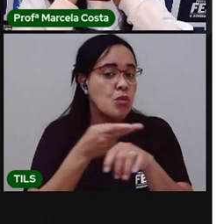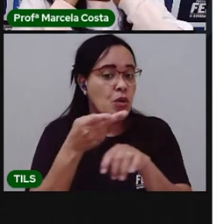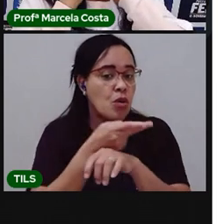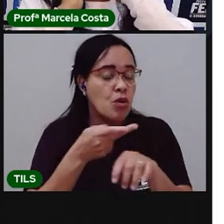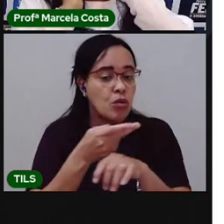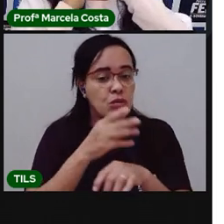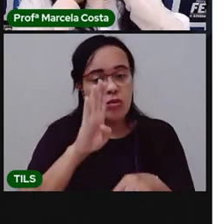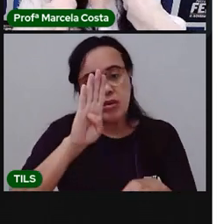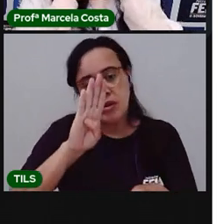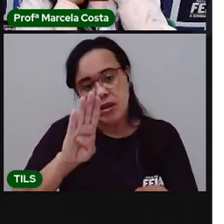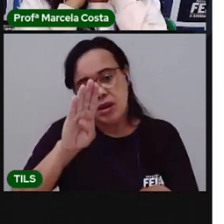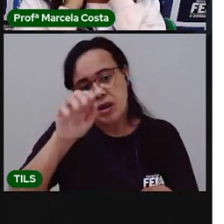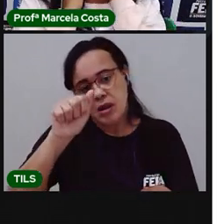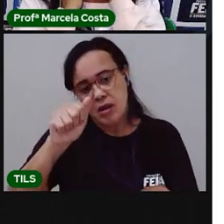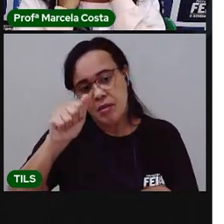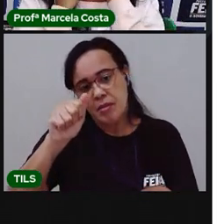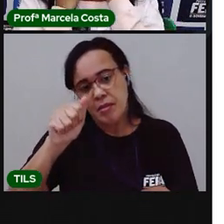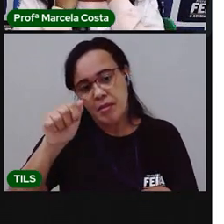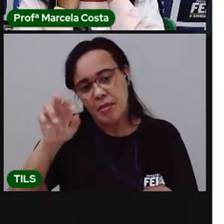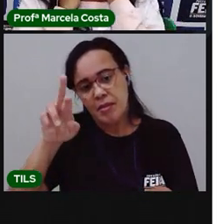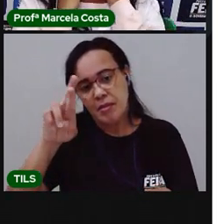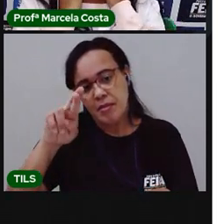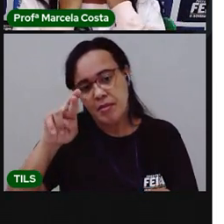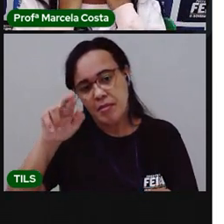escreve. Barata começa com que letra?